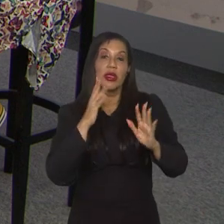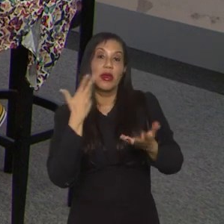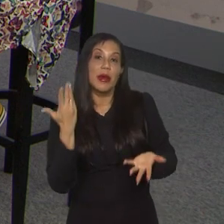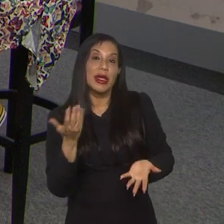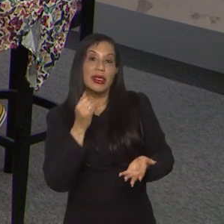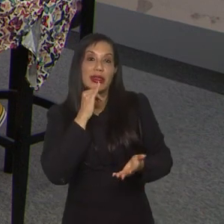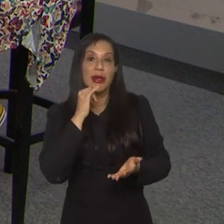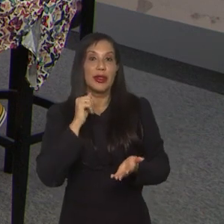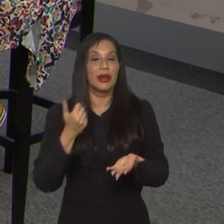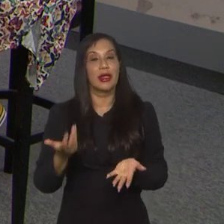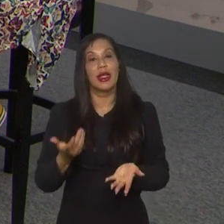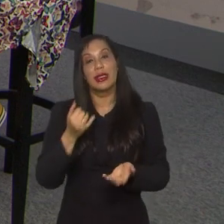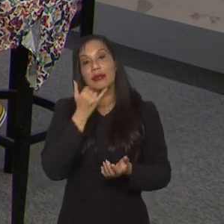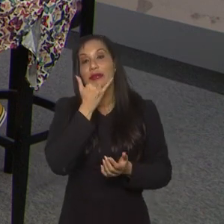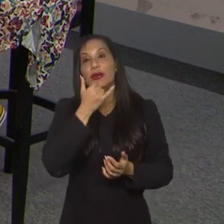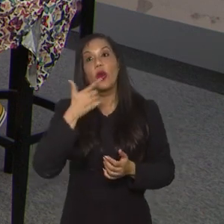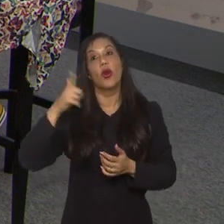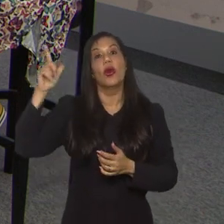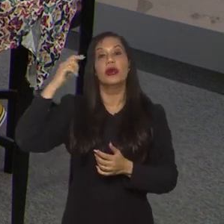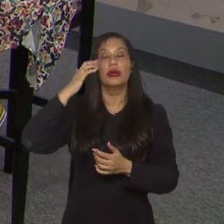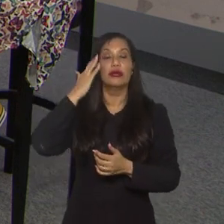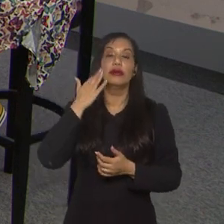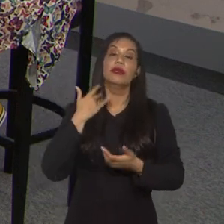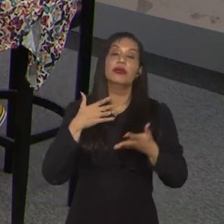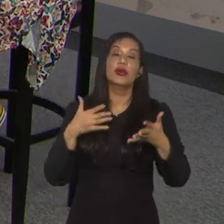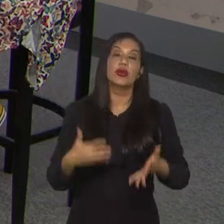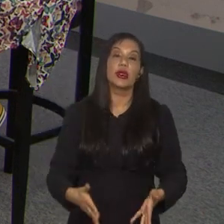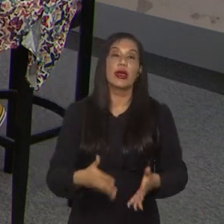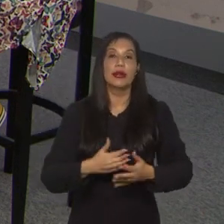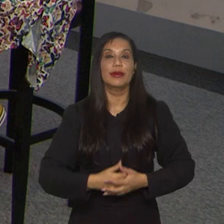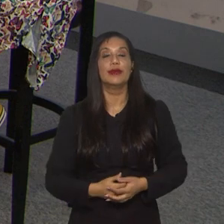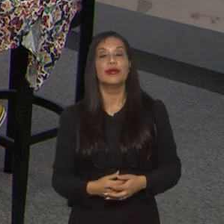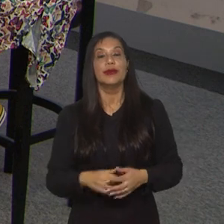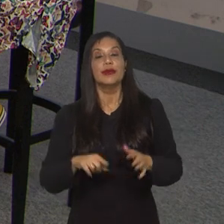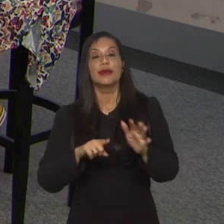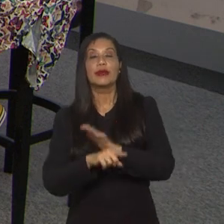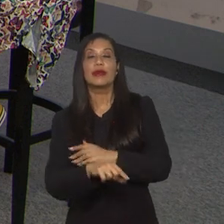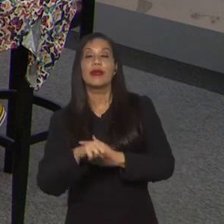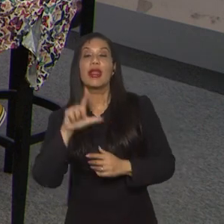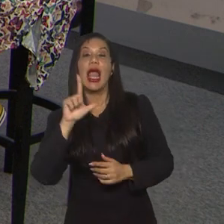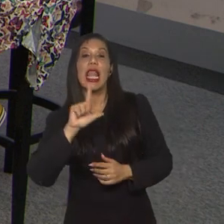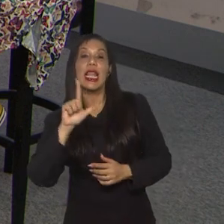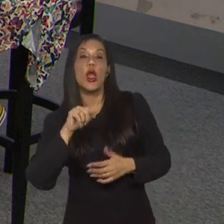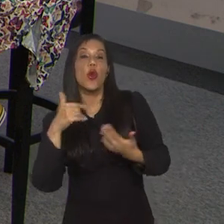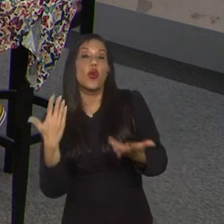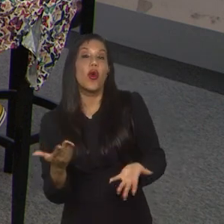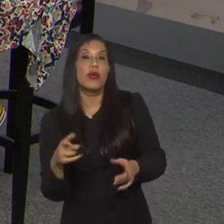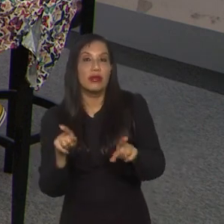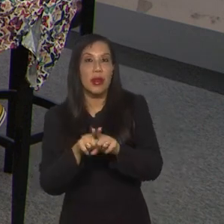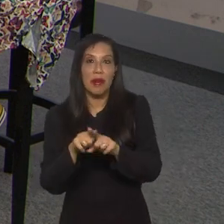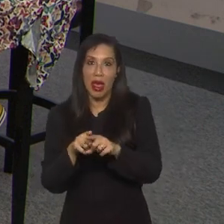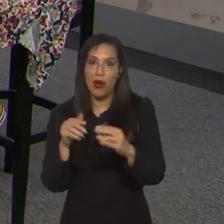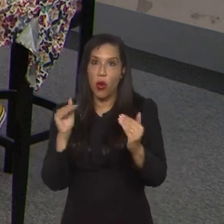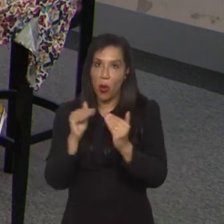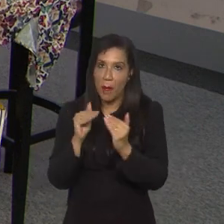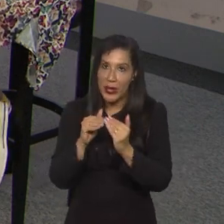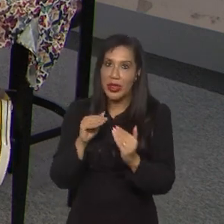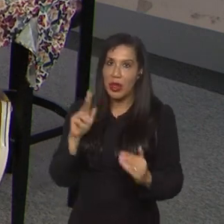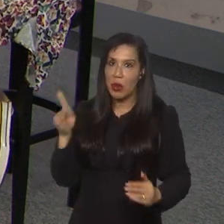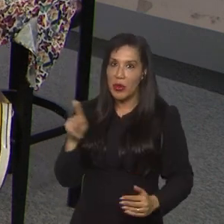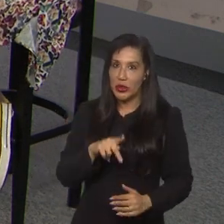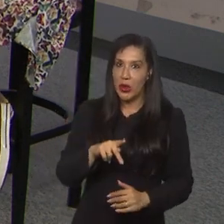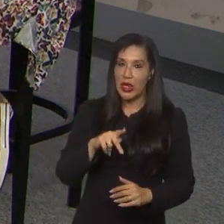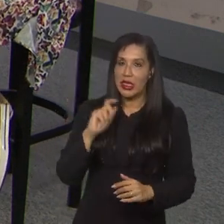pode despedir ela, né? Ela pode aparecer em outra, né? Vai que, vai que. Lincoln Chaves também está fechado com esse grupo aí. Tem